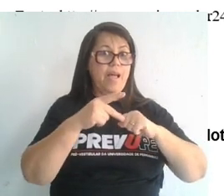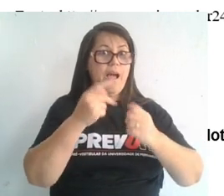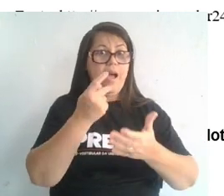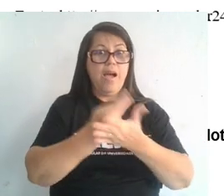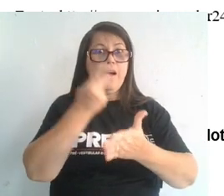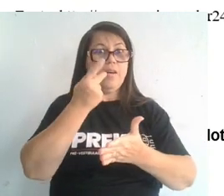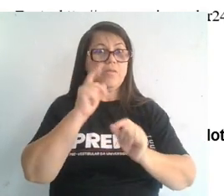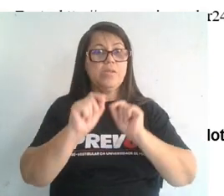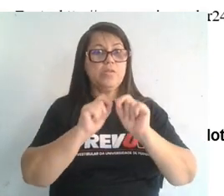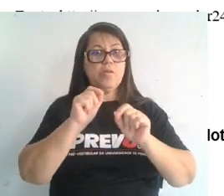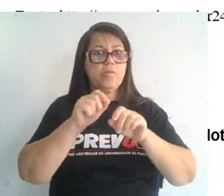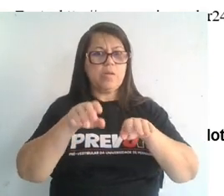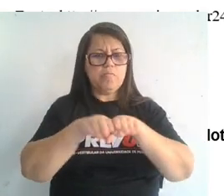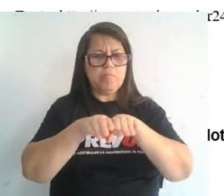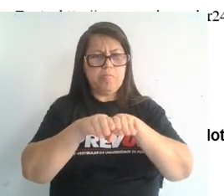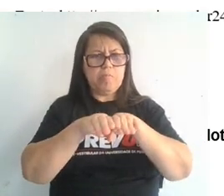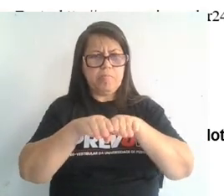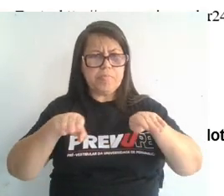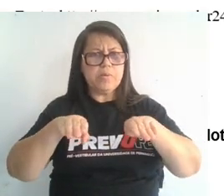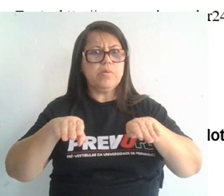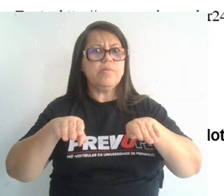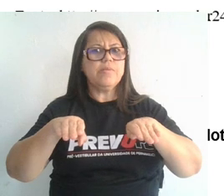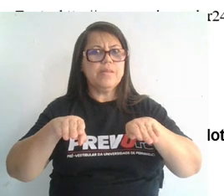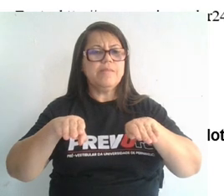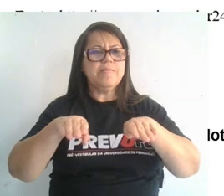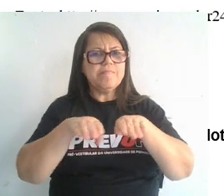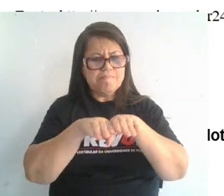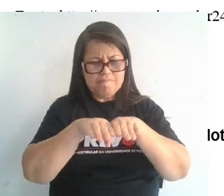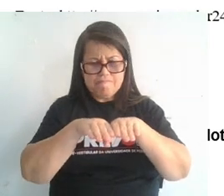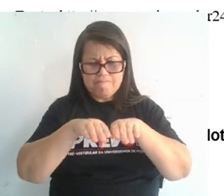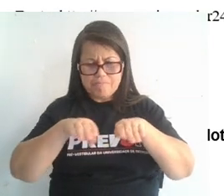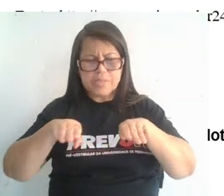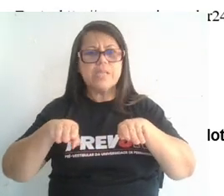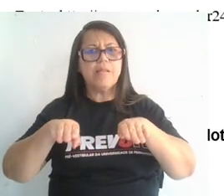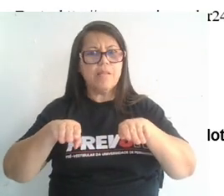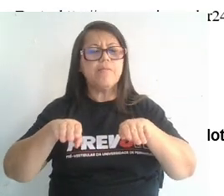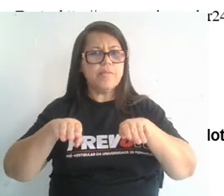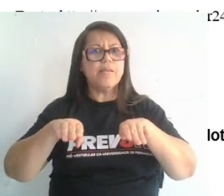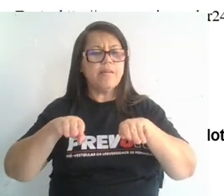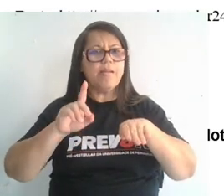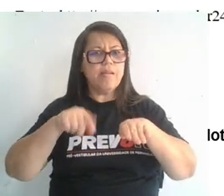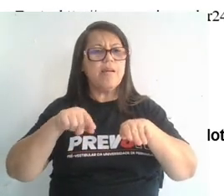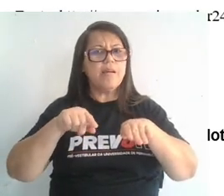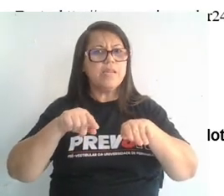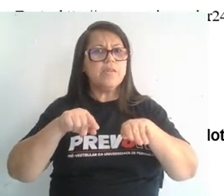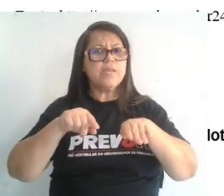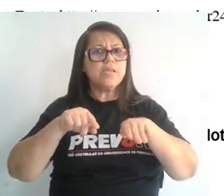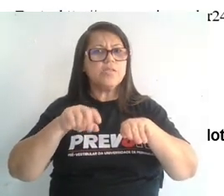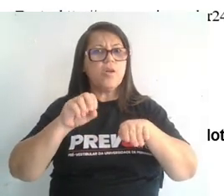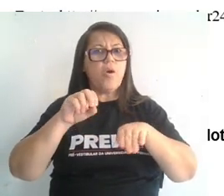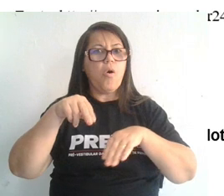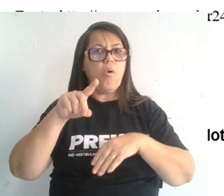rompe por ação de forças tectônicas. Então, quando ele se rompe, ele vai gerar ondas